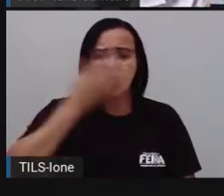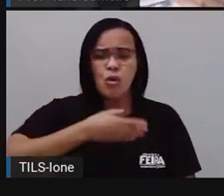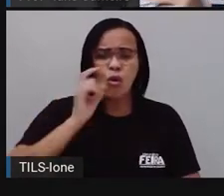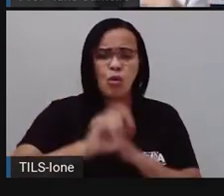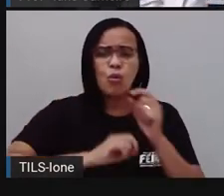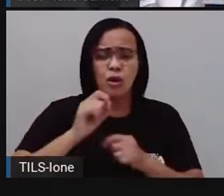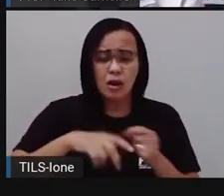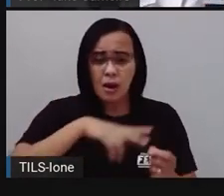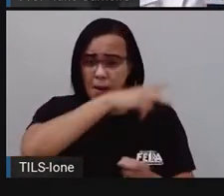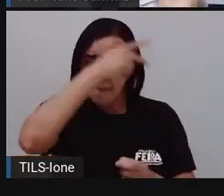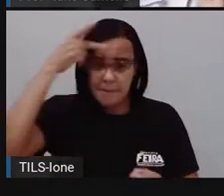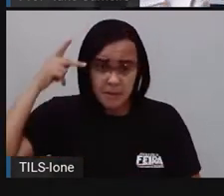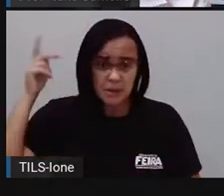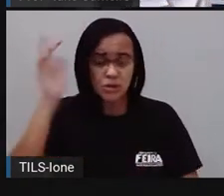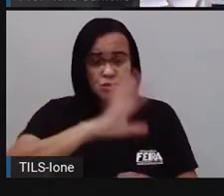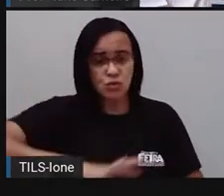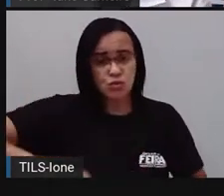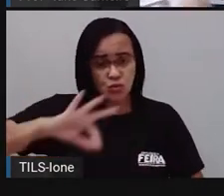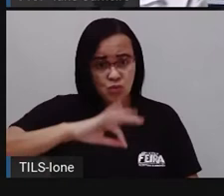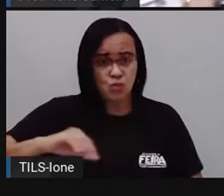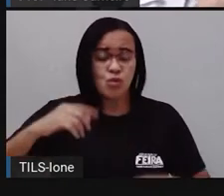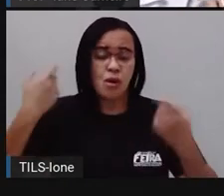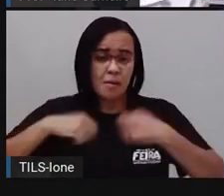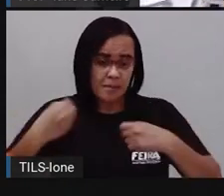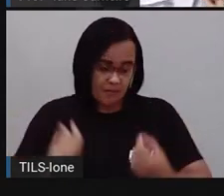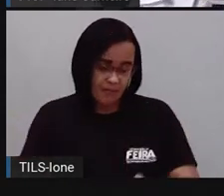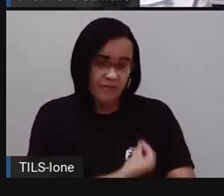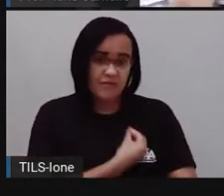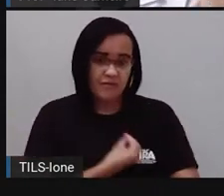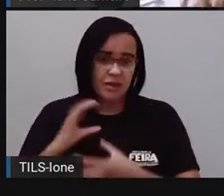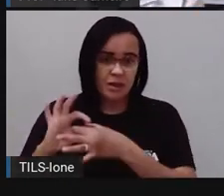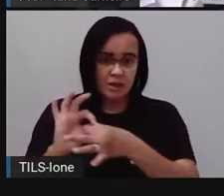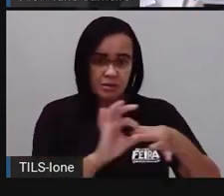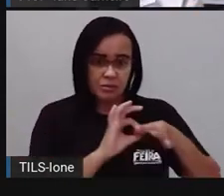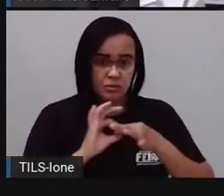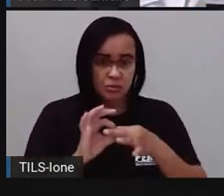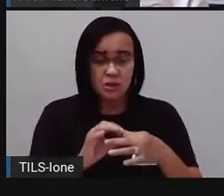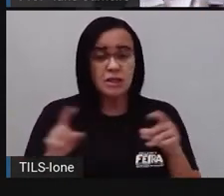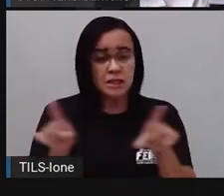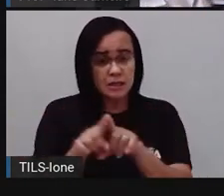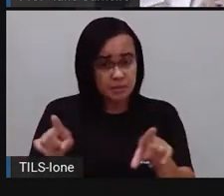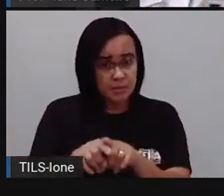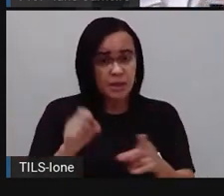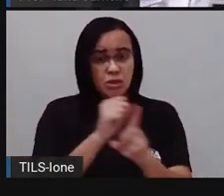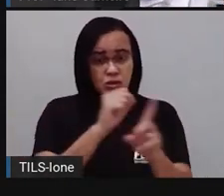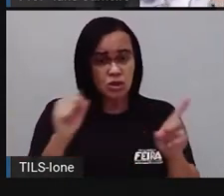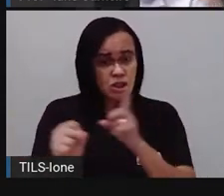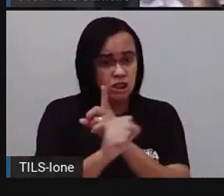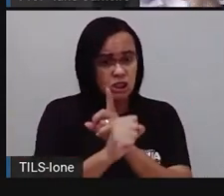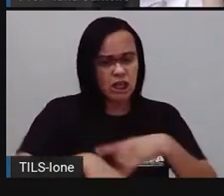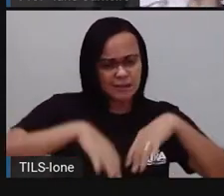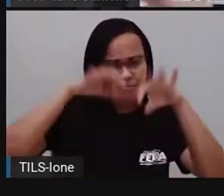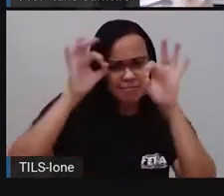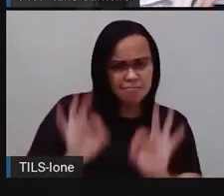respeito ao que é diferente e, sobretudo, visando a uma sociedade mais justa, né? Uma sociedade em que ninguém aqui seja